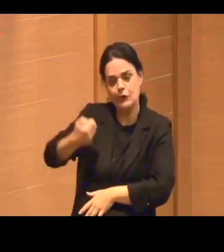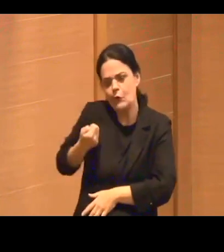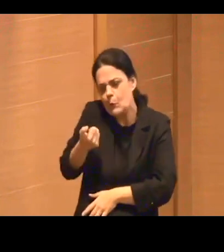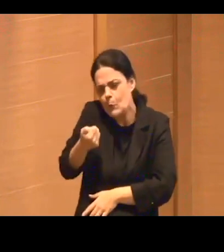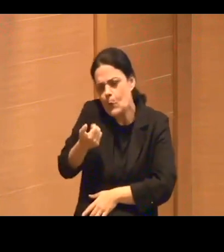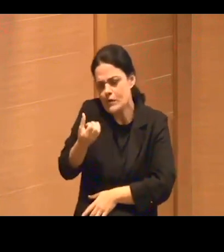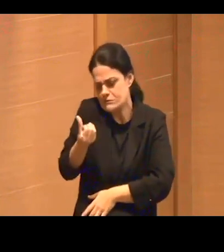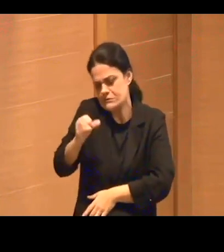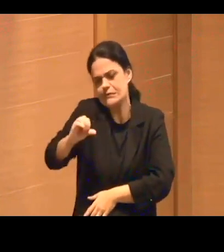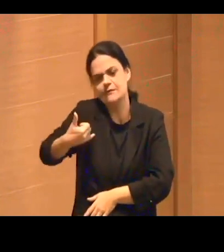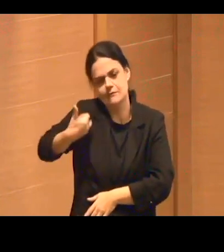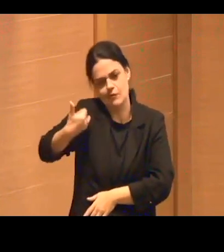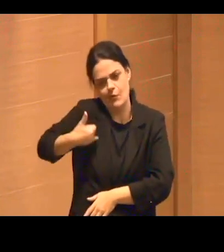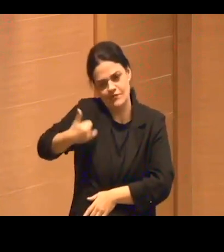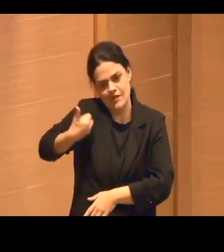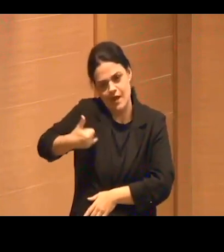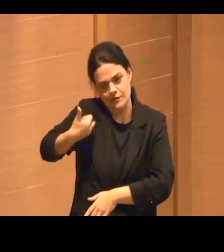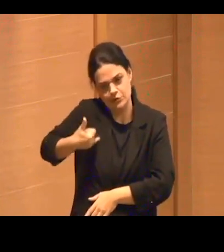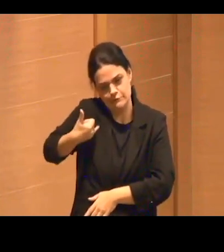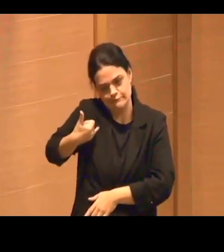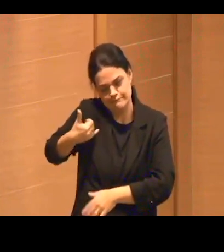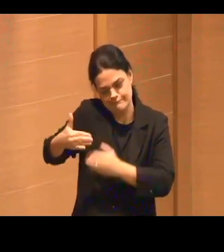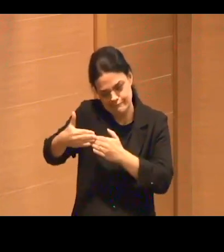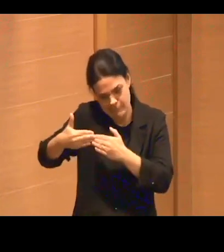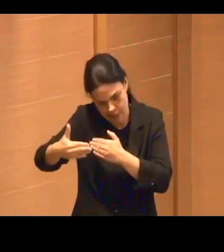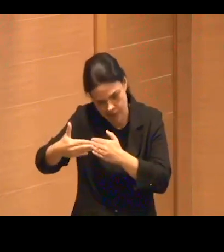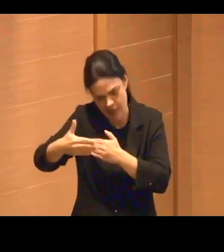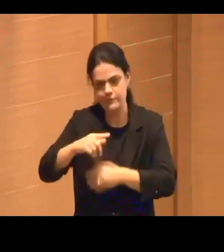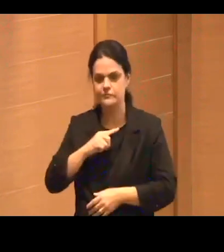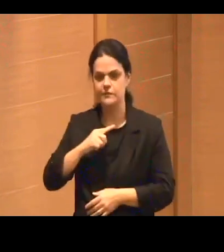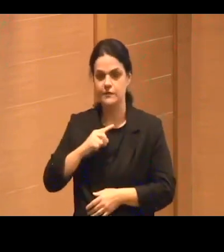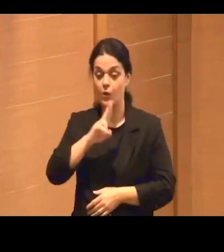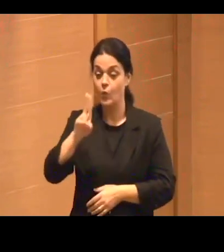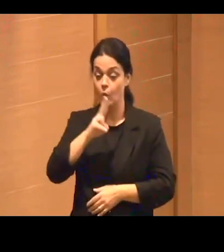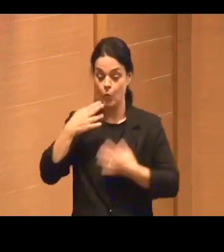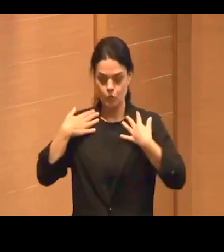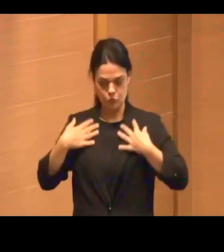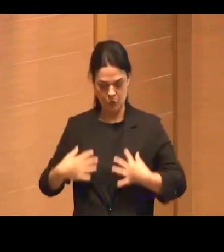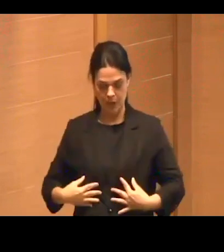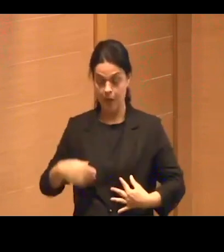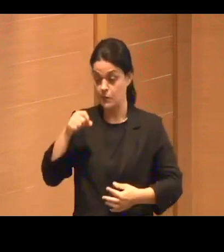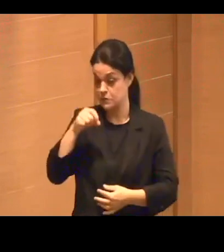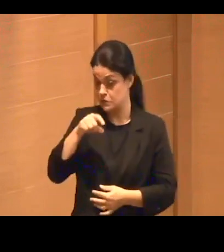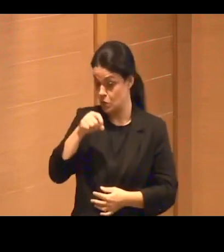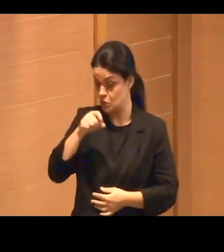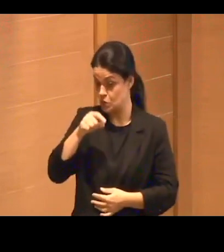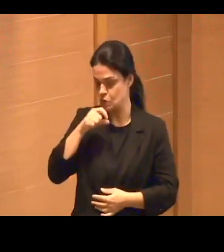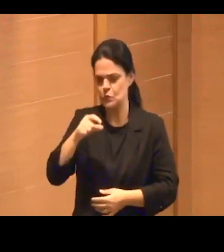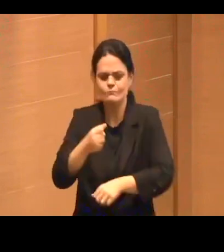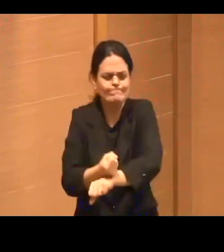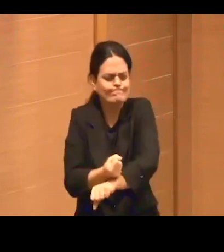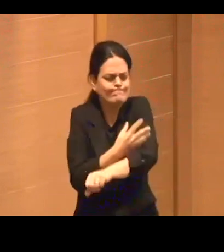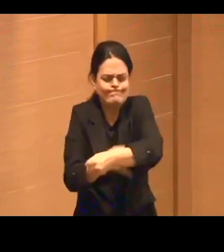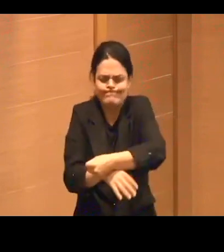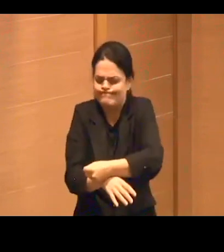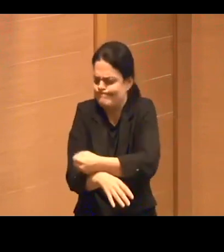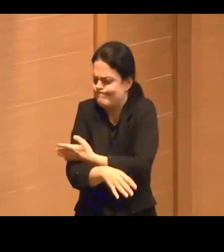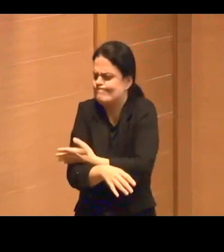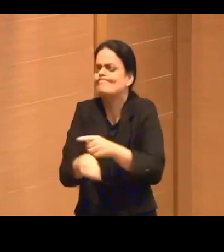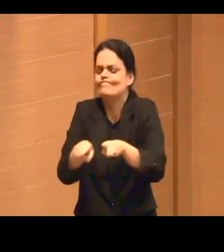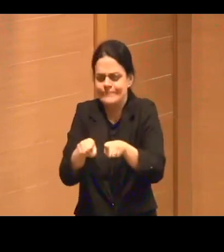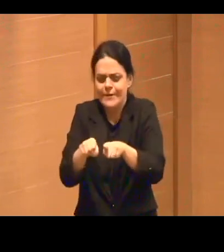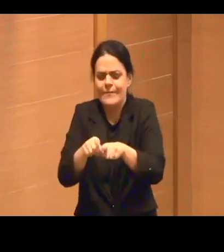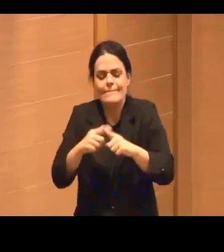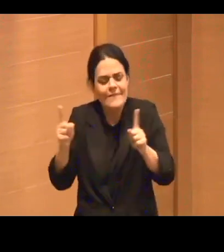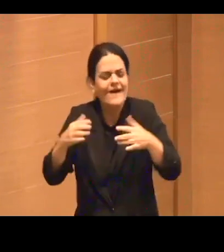daqui a pouquinho, estou com uma camisa azul, também bastante emocionado, mas ao mesmo tempo muito